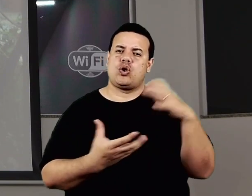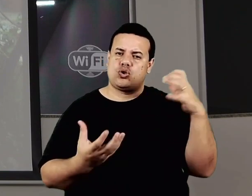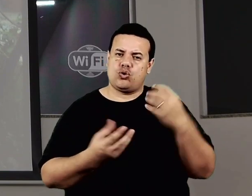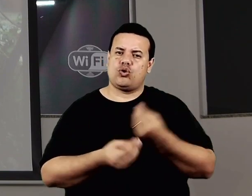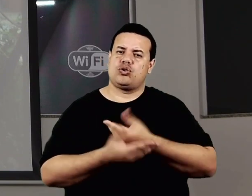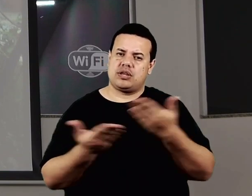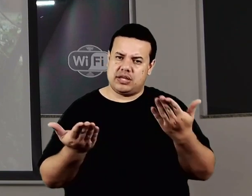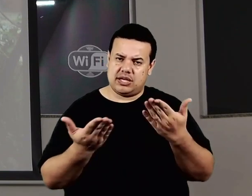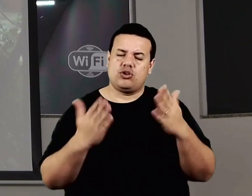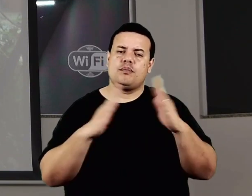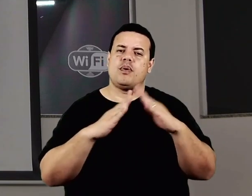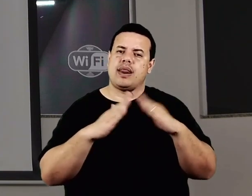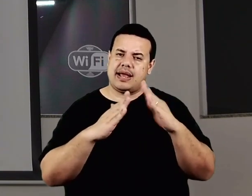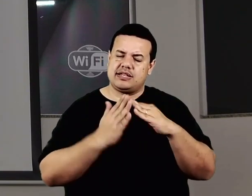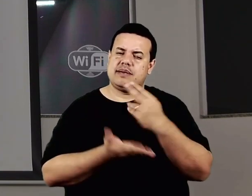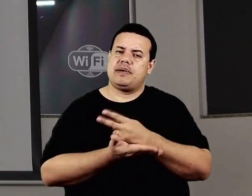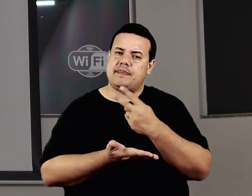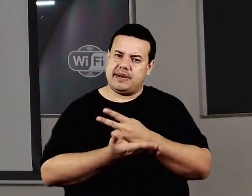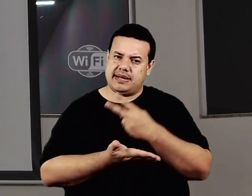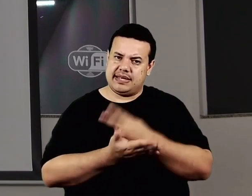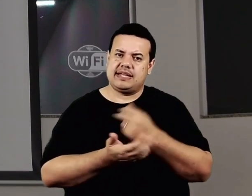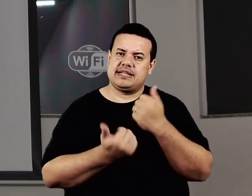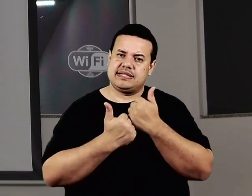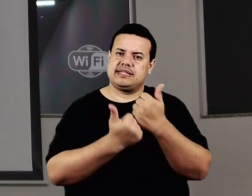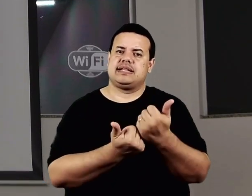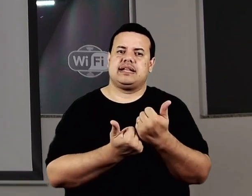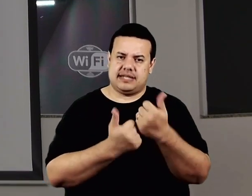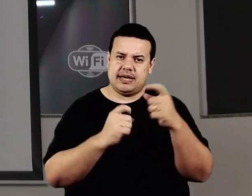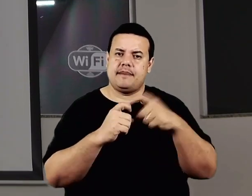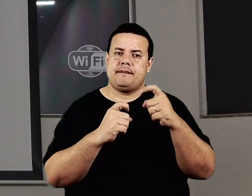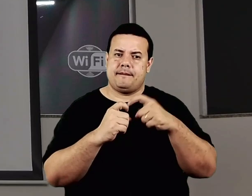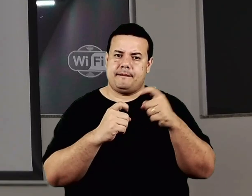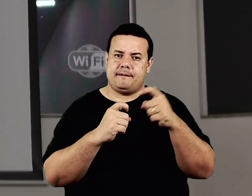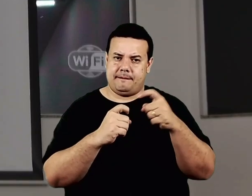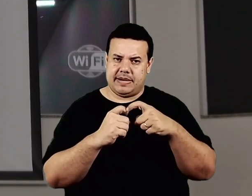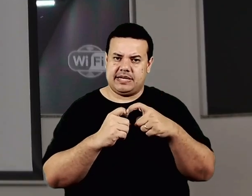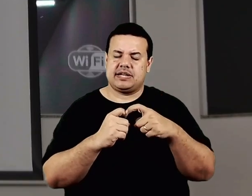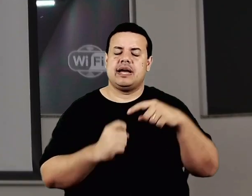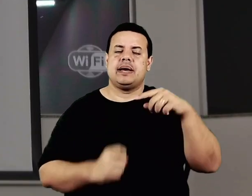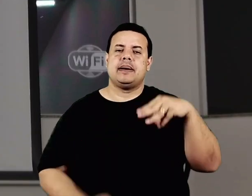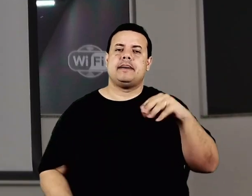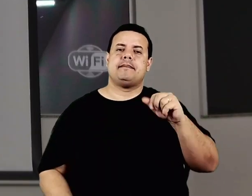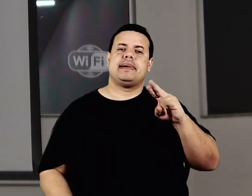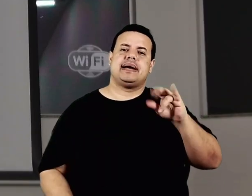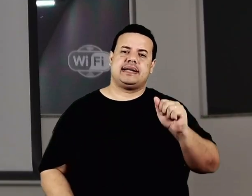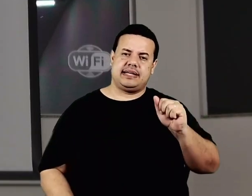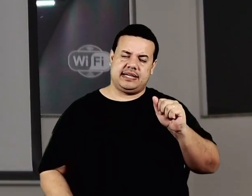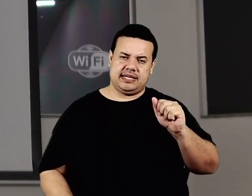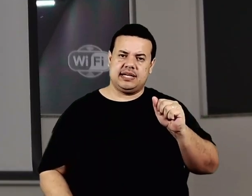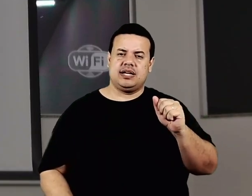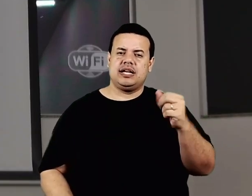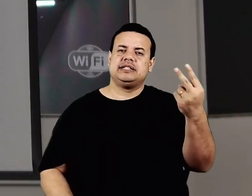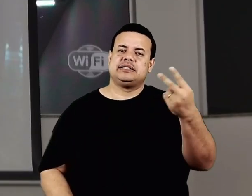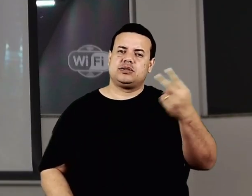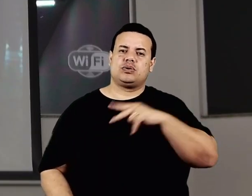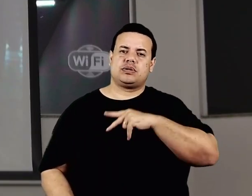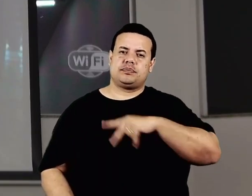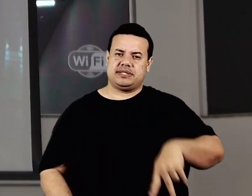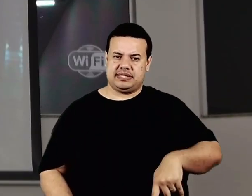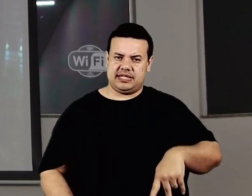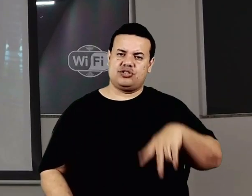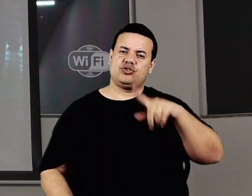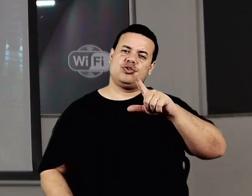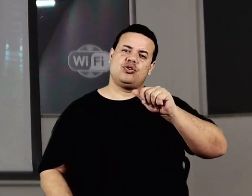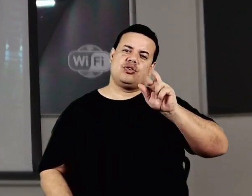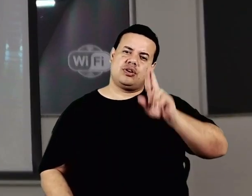assistência médica. Em 1995, Maria Guilherme Noguchi se torna a segunda presidente do Lar São José, cargo que exerce até